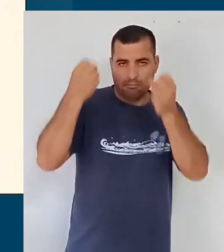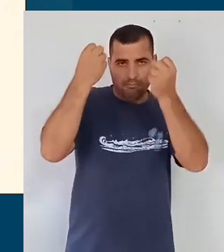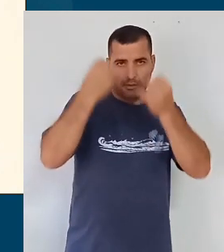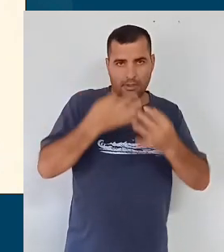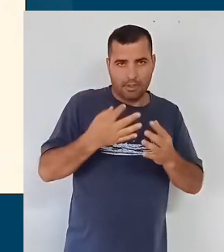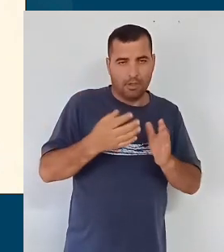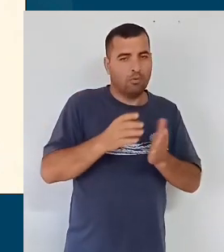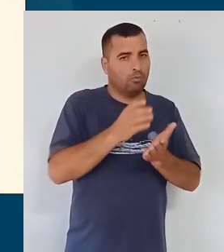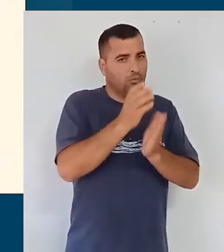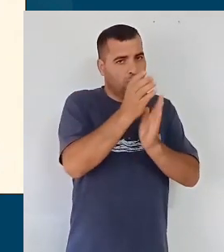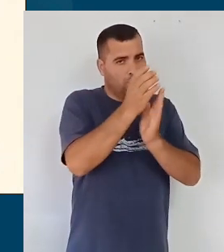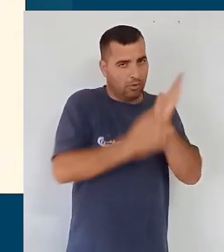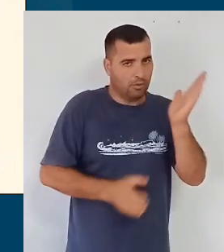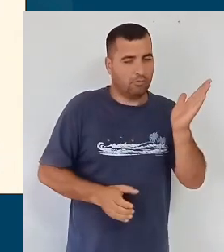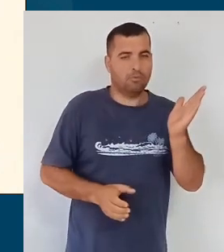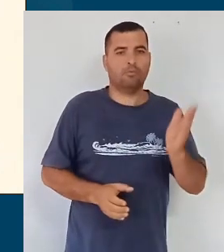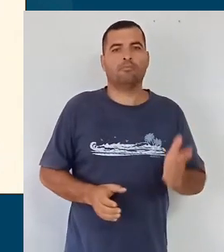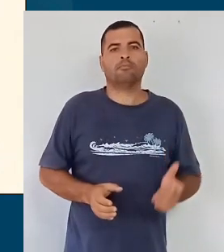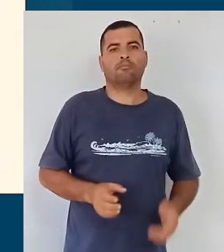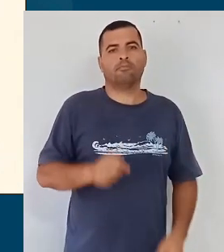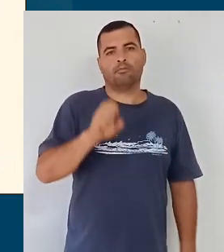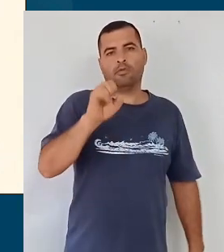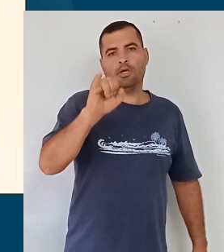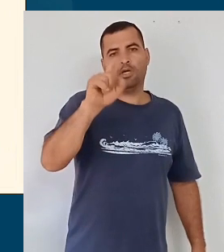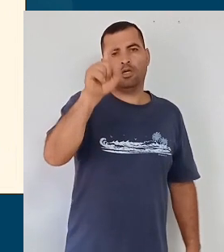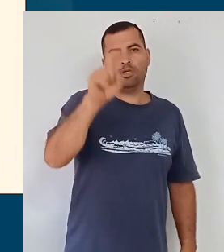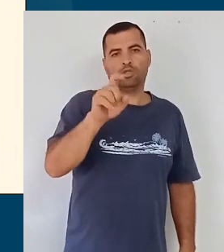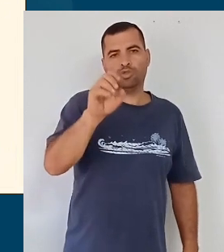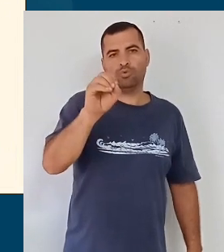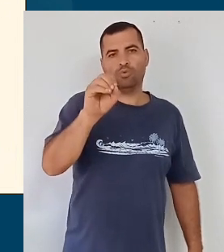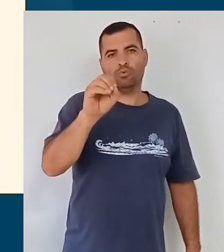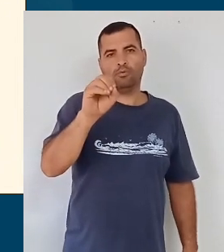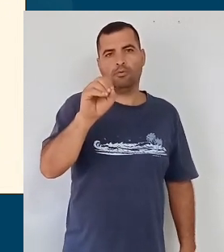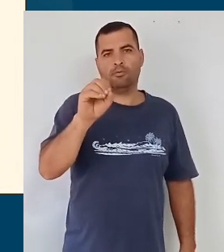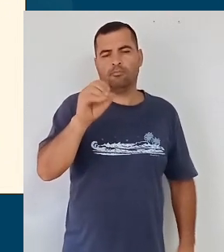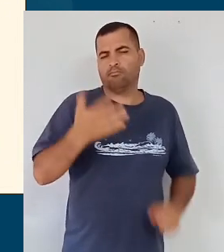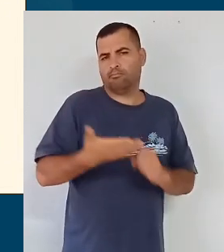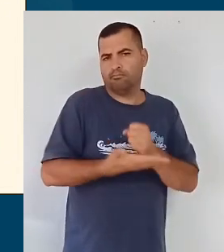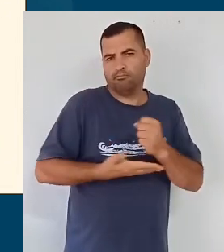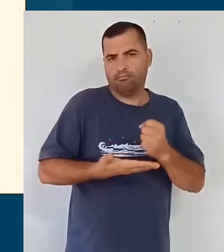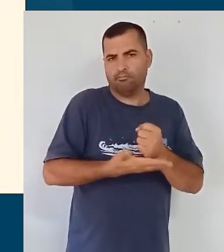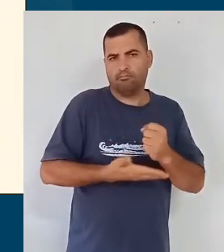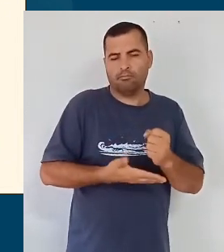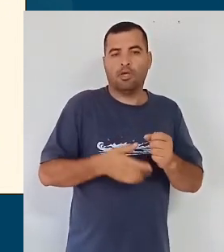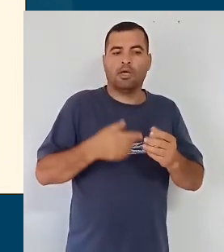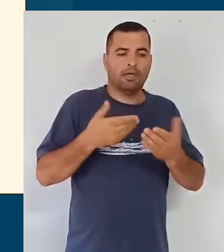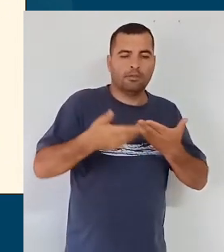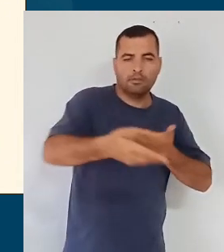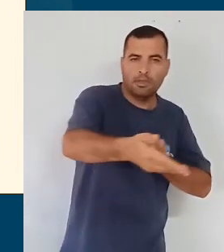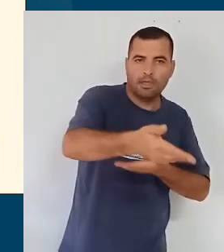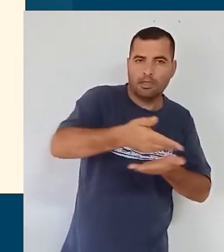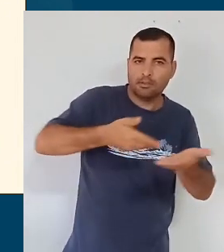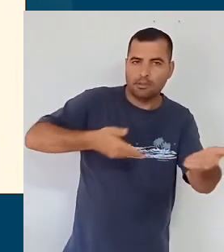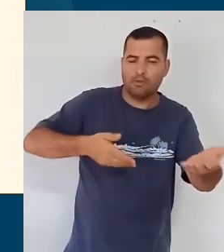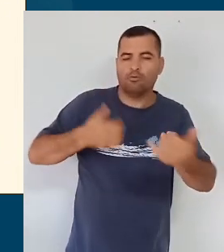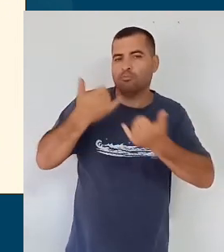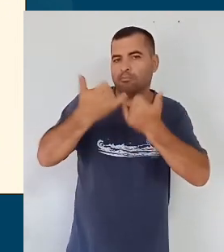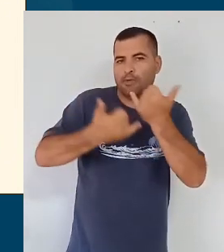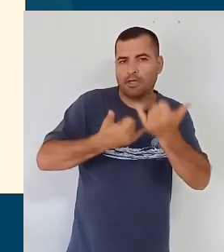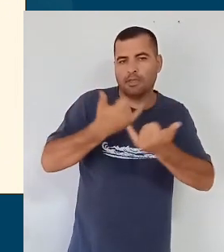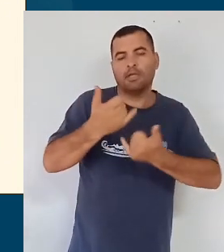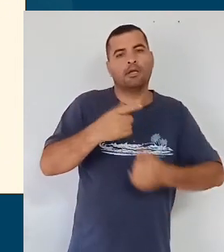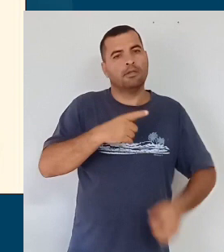fala sobre o currículo são os eixos estruturantes, que é a interação e as brincadeiras, que são colocadas nas